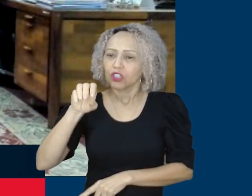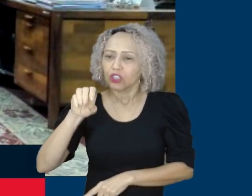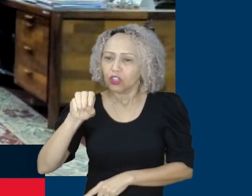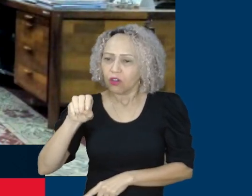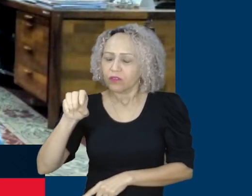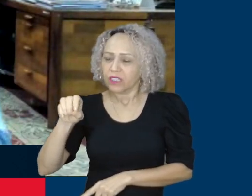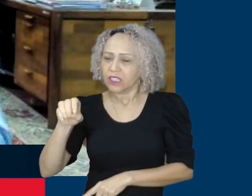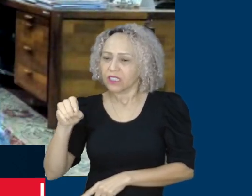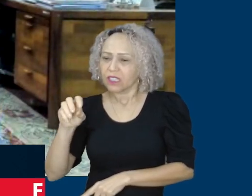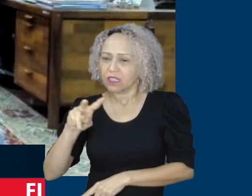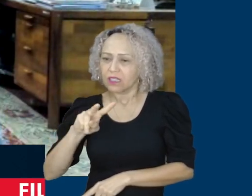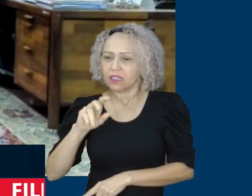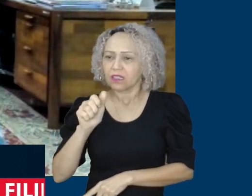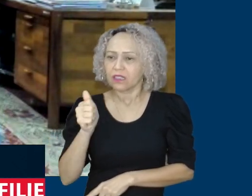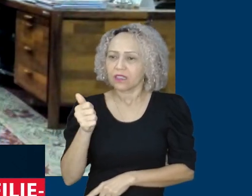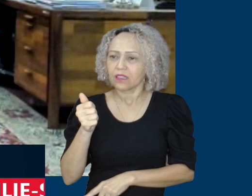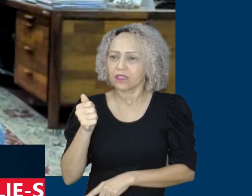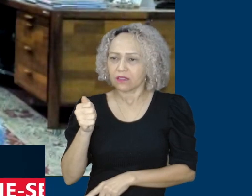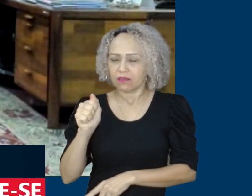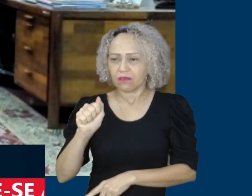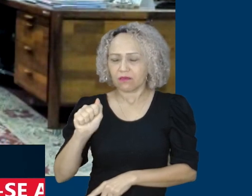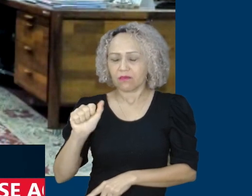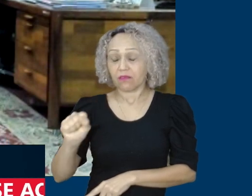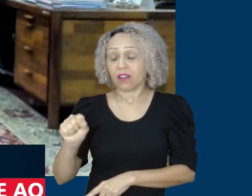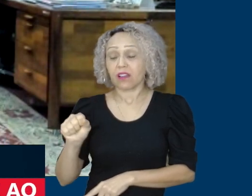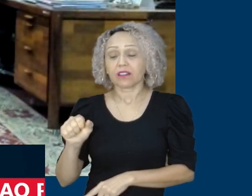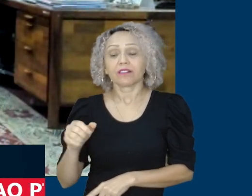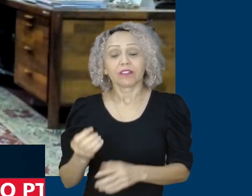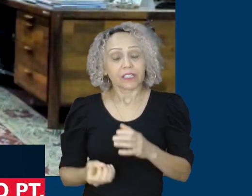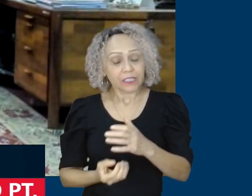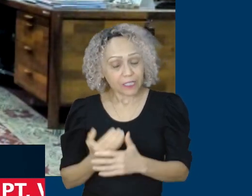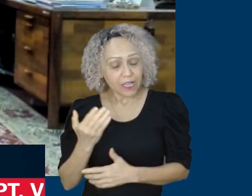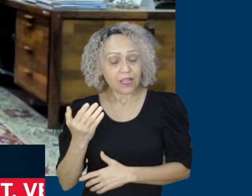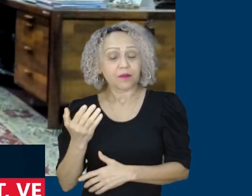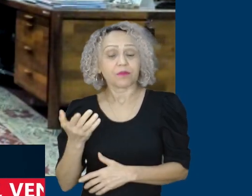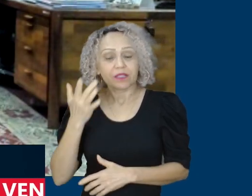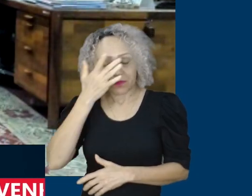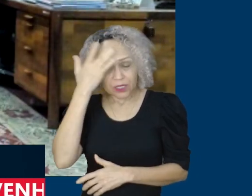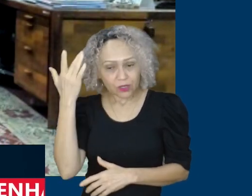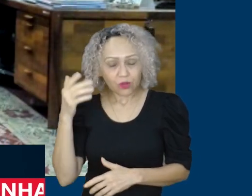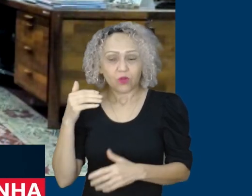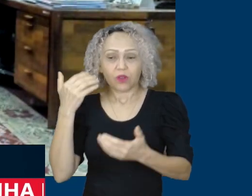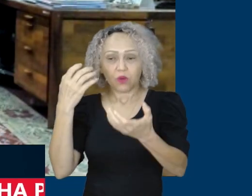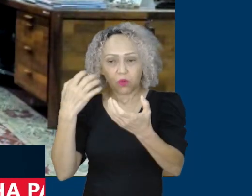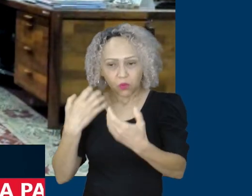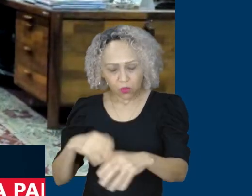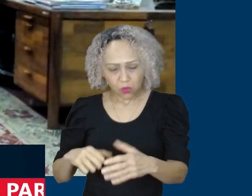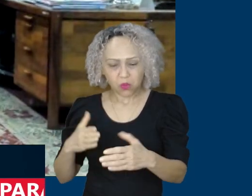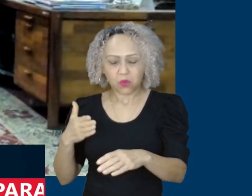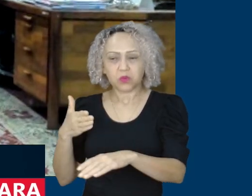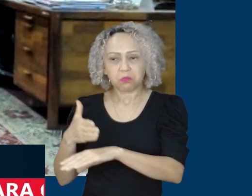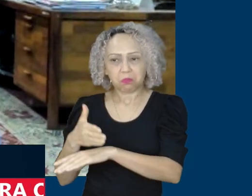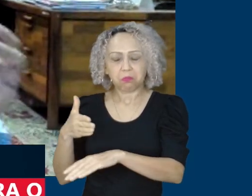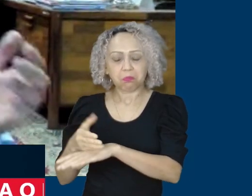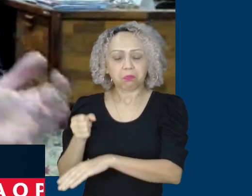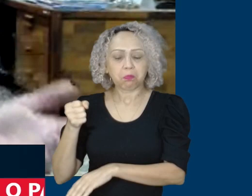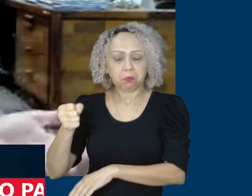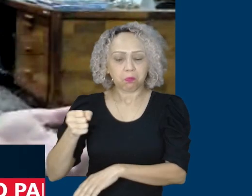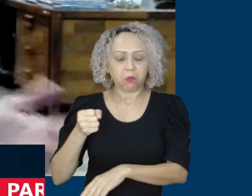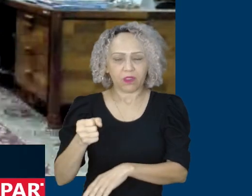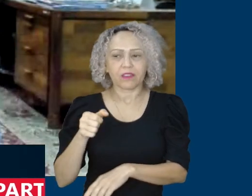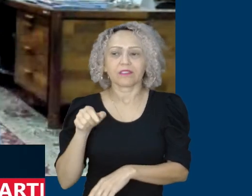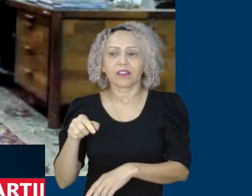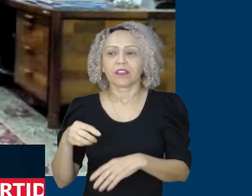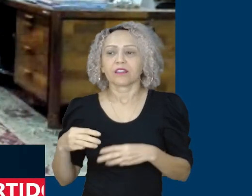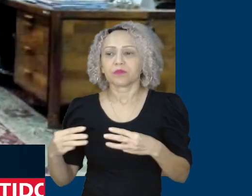introduzindo, discutindo com as áreas técnicas para introduzir mudanças inovadoras nesse concurso que tem as